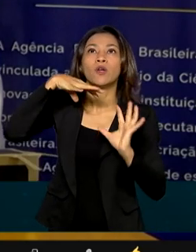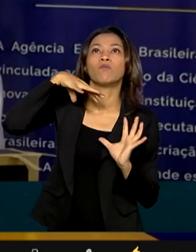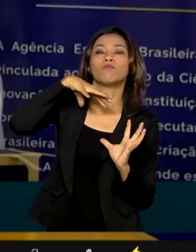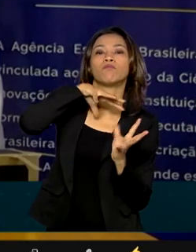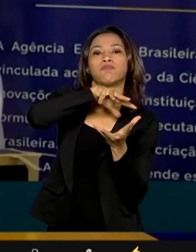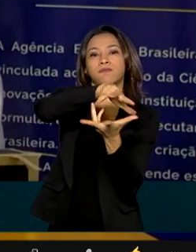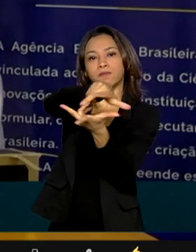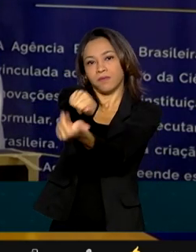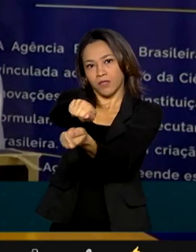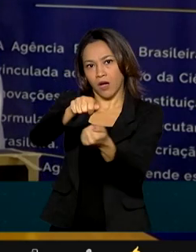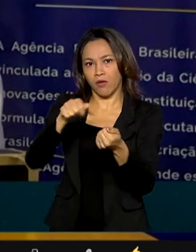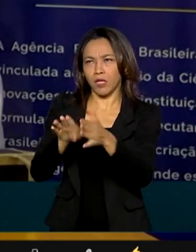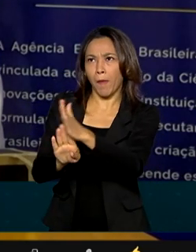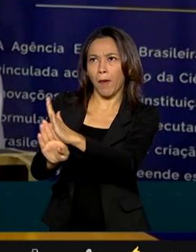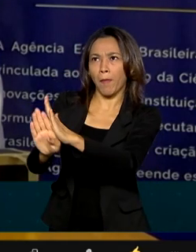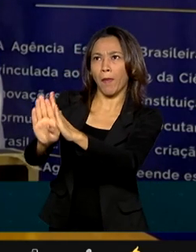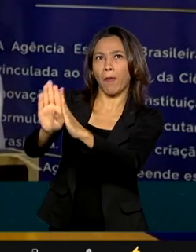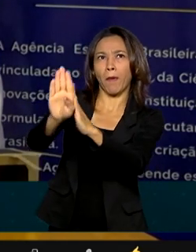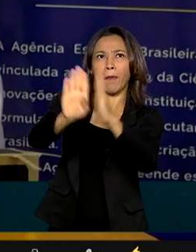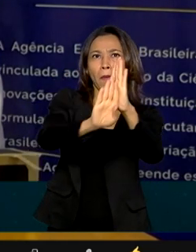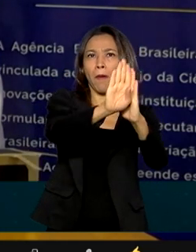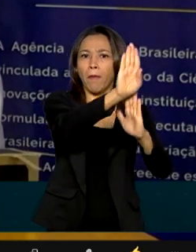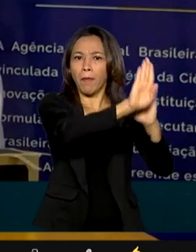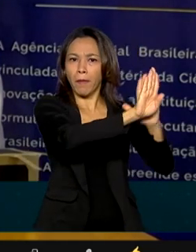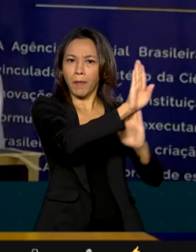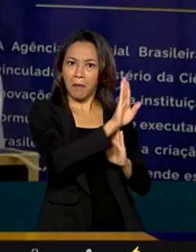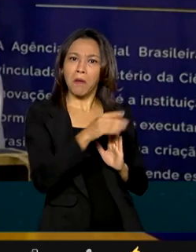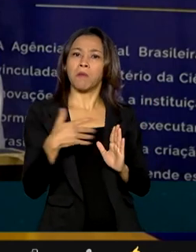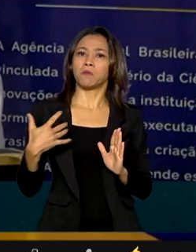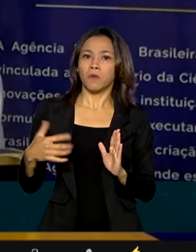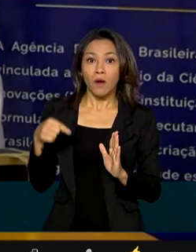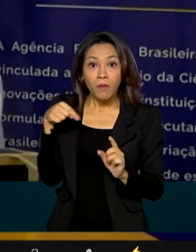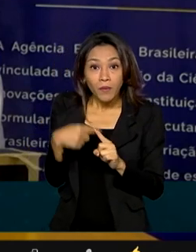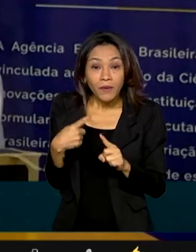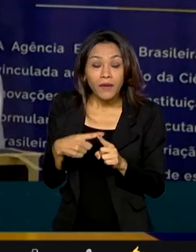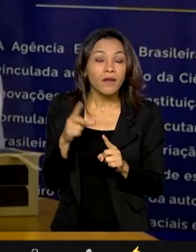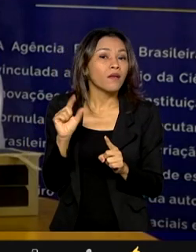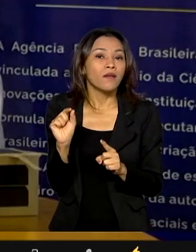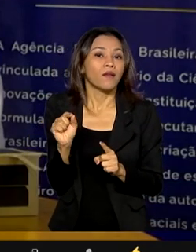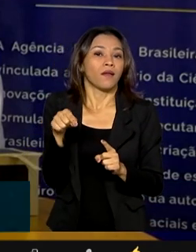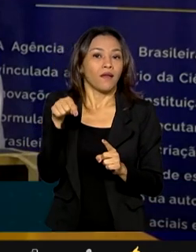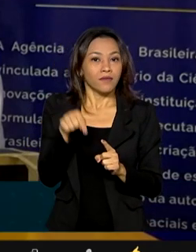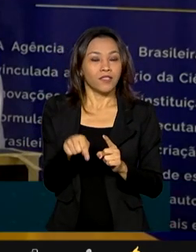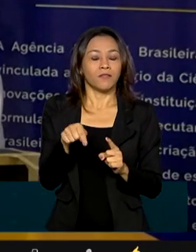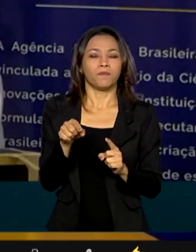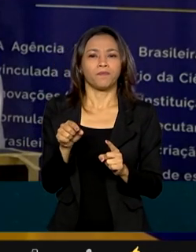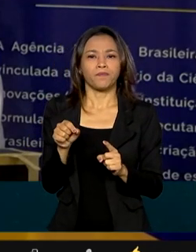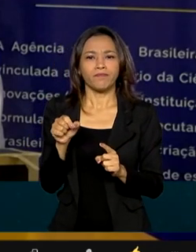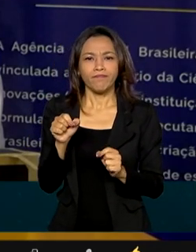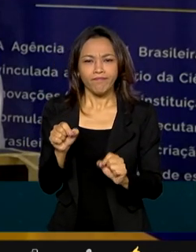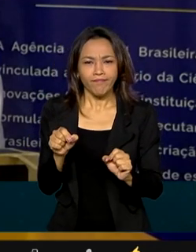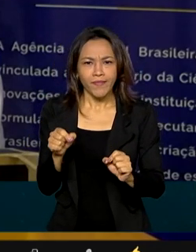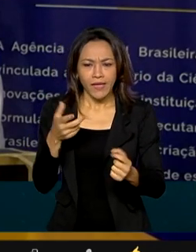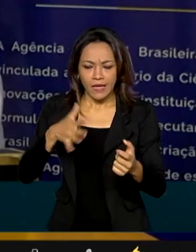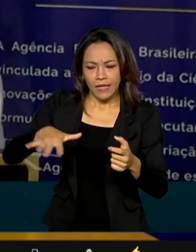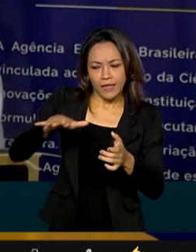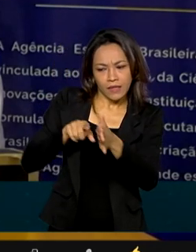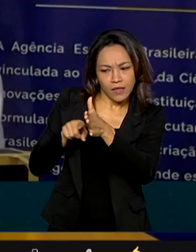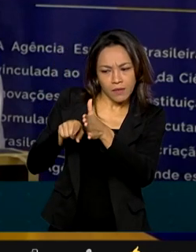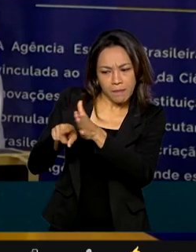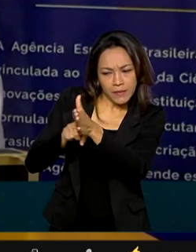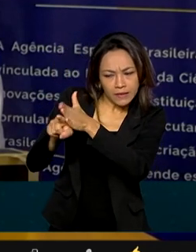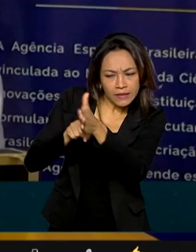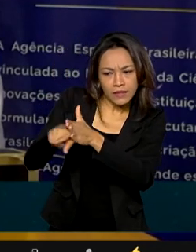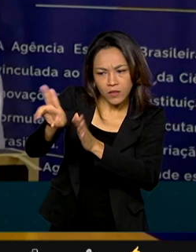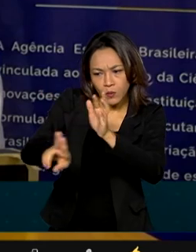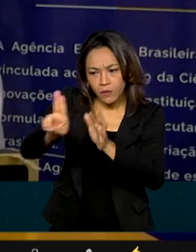crescimento exponencial por conta dessa grande versatilidade que eles têm, desde pegando o aspecto acadêmico, o aspecto